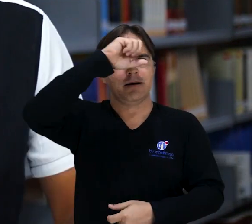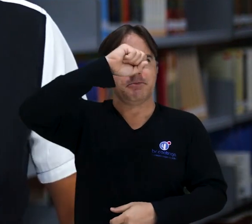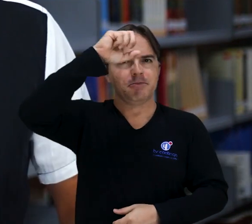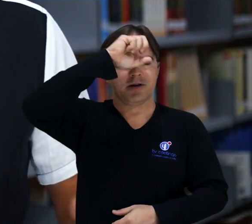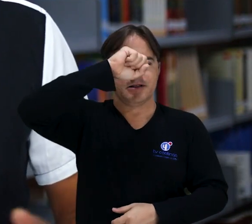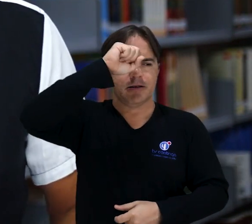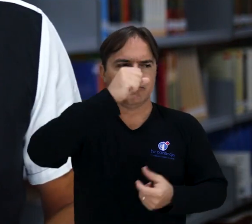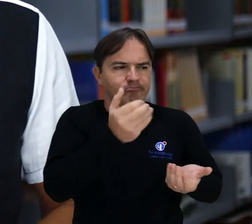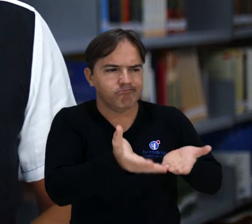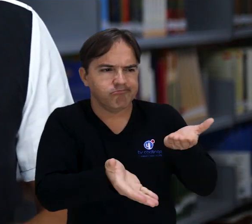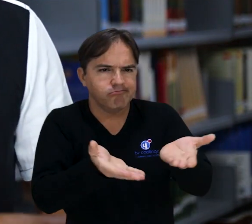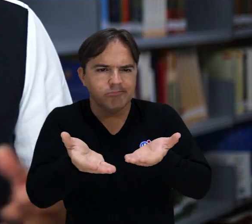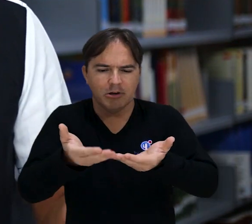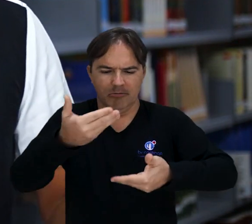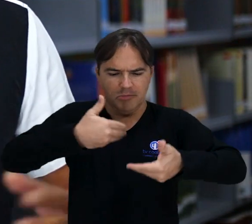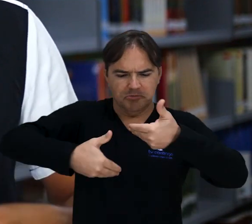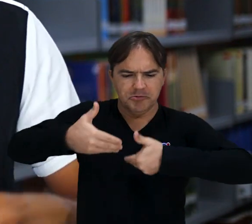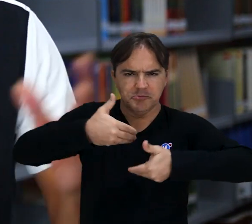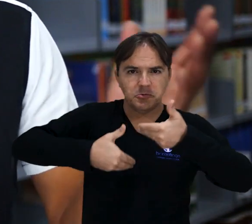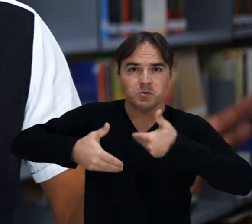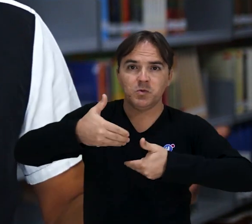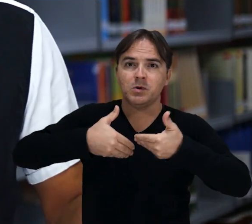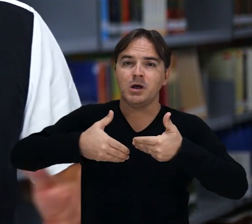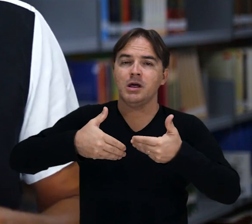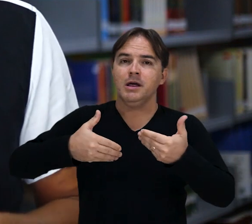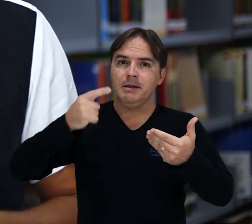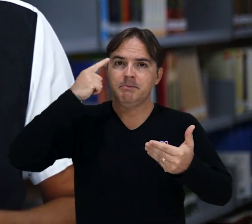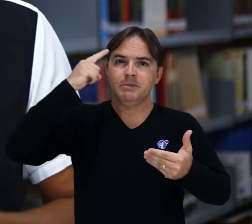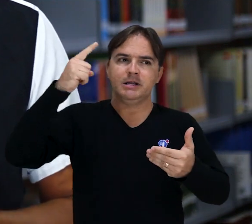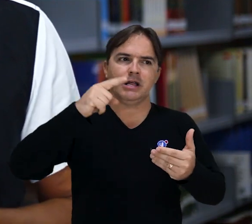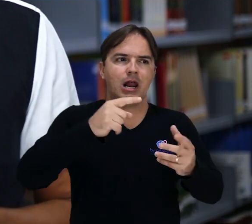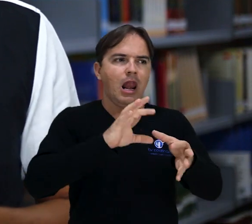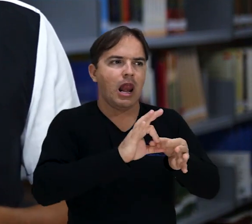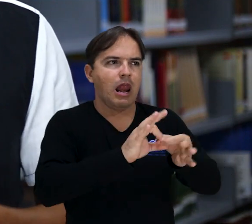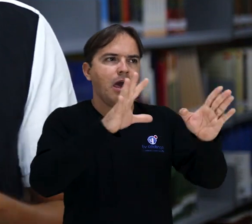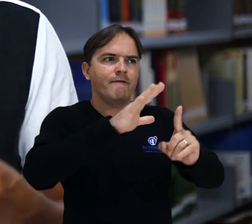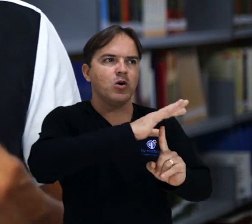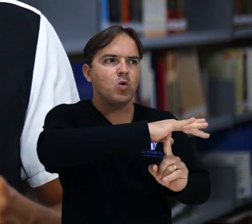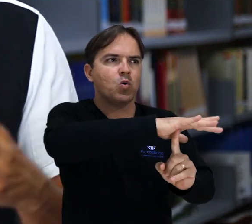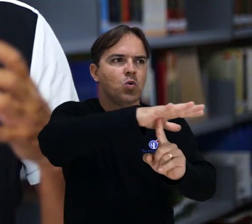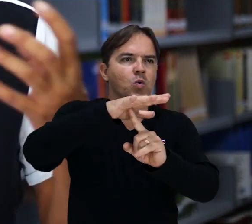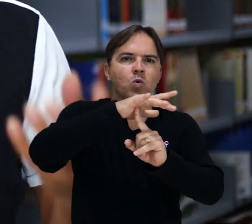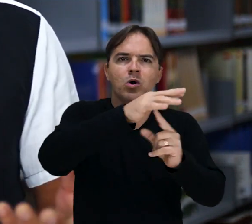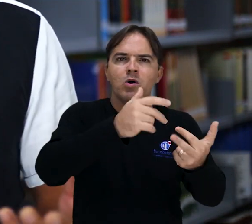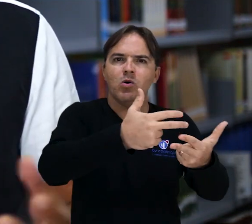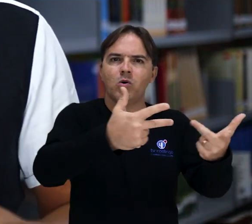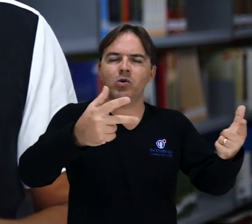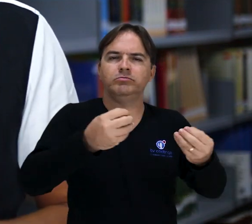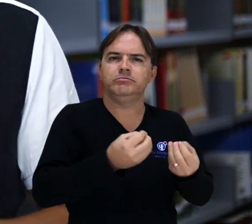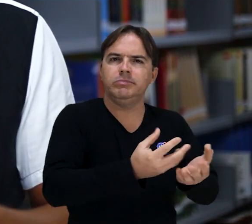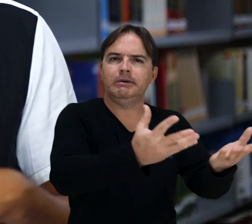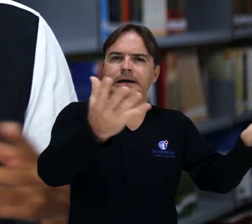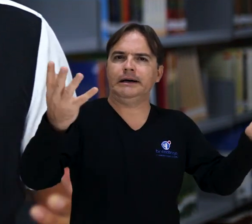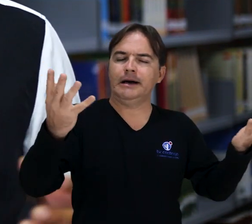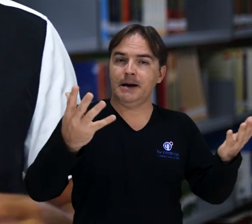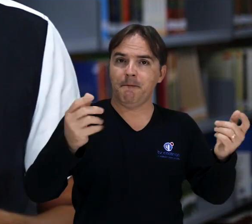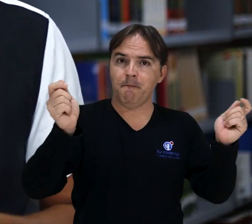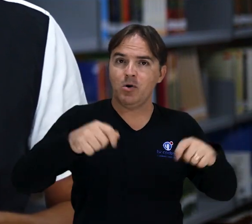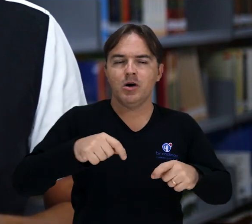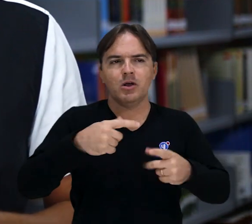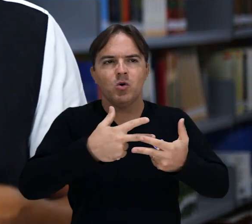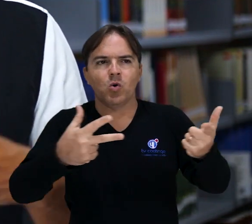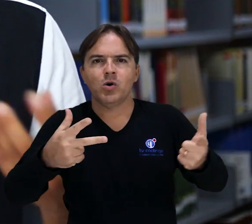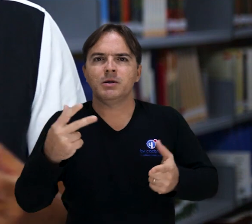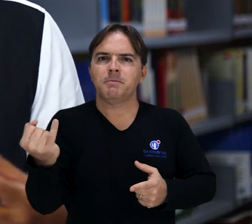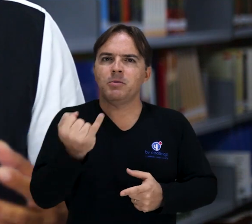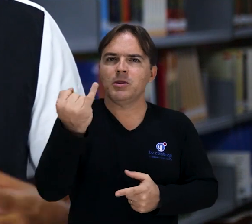fluir também o que é de fluir, deixar livre o que é de ser livre. E guardar apenas o que é possível guardar na memória